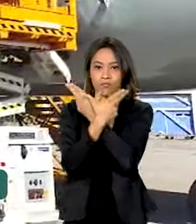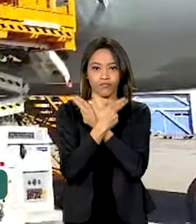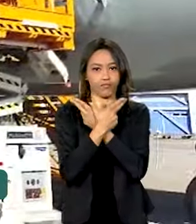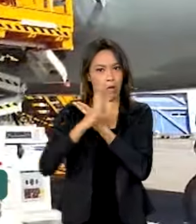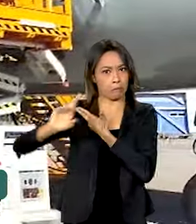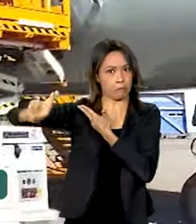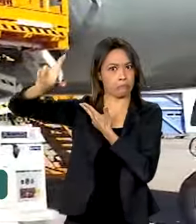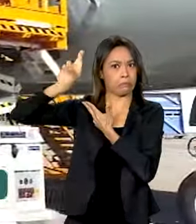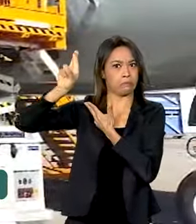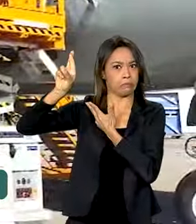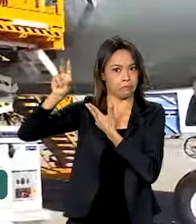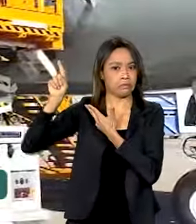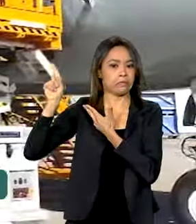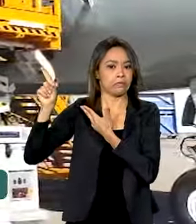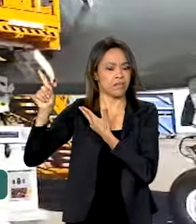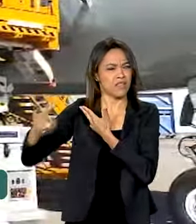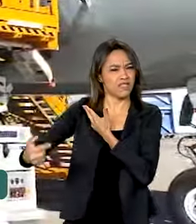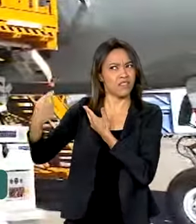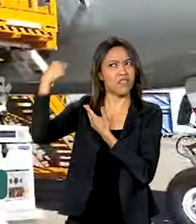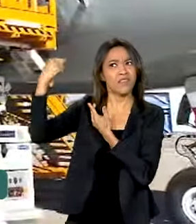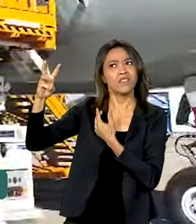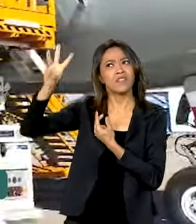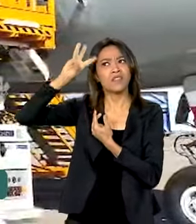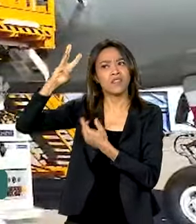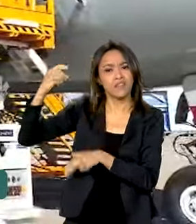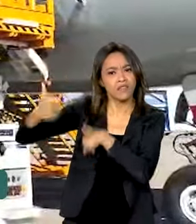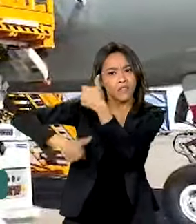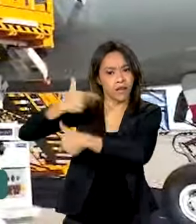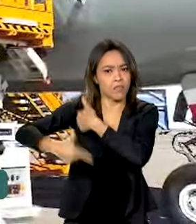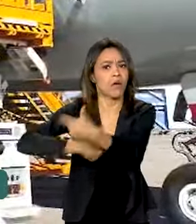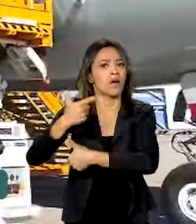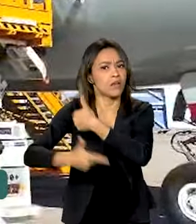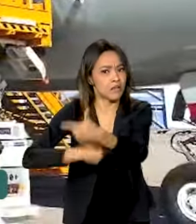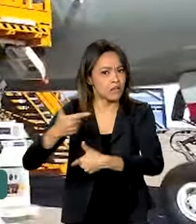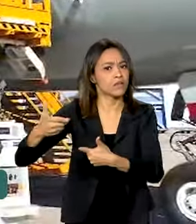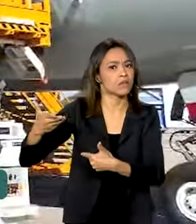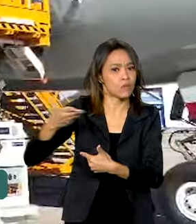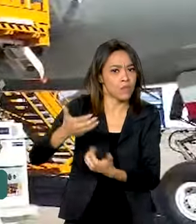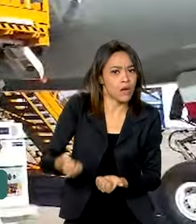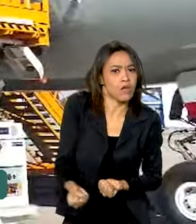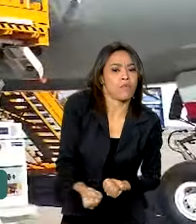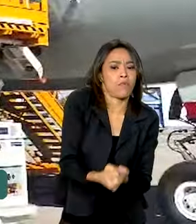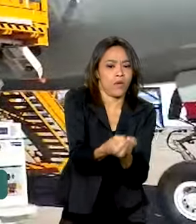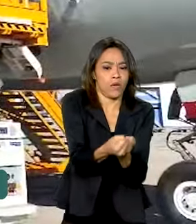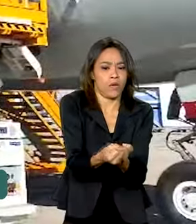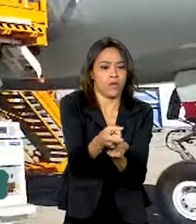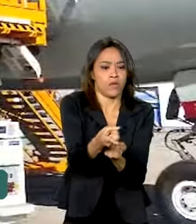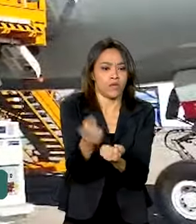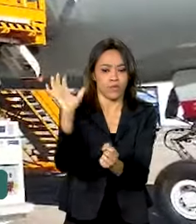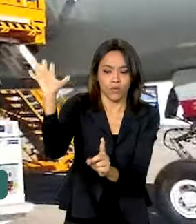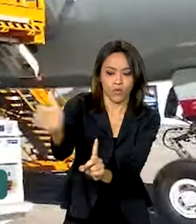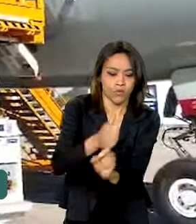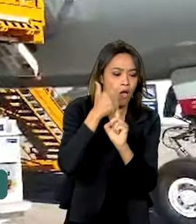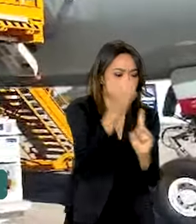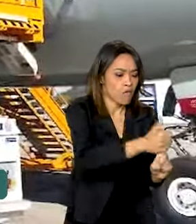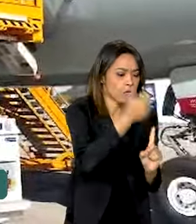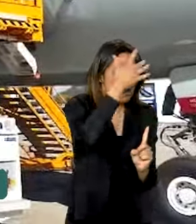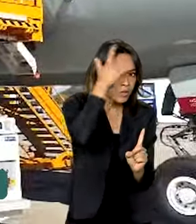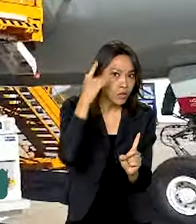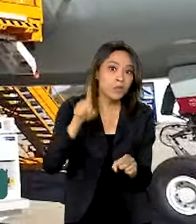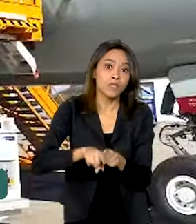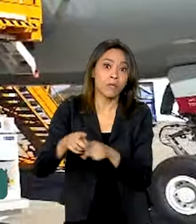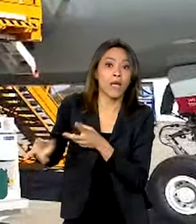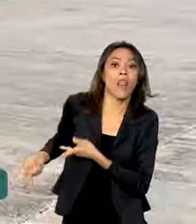Aeroespaciais, atua desde terça-feira na Operação Taquari 2, resgatando pessoas e transportando ajuda